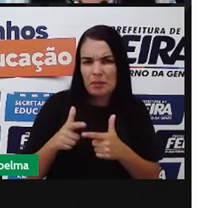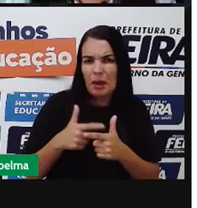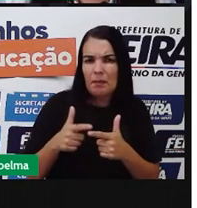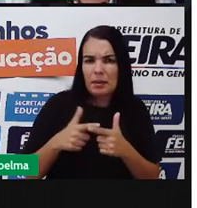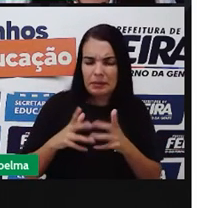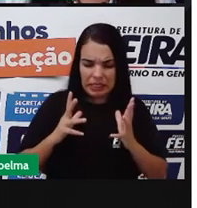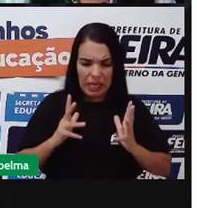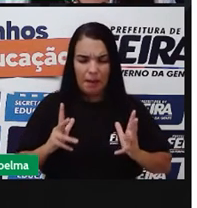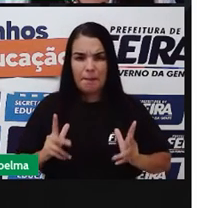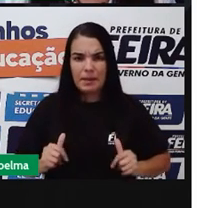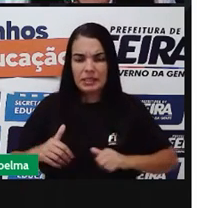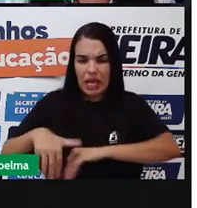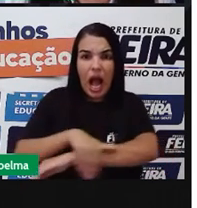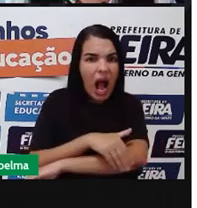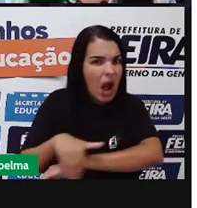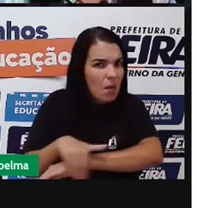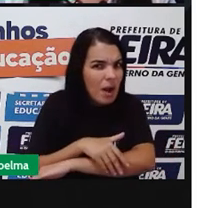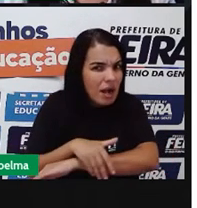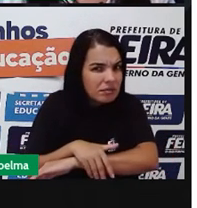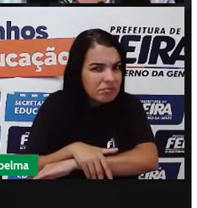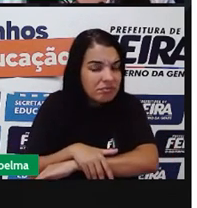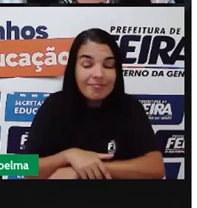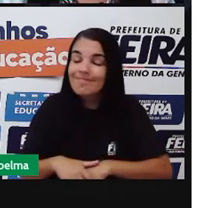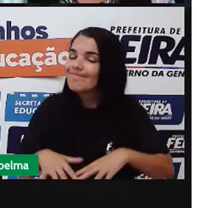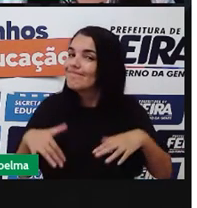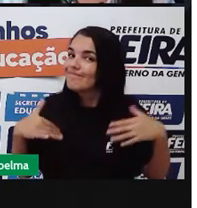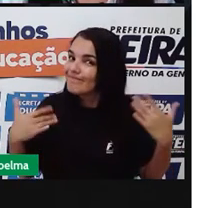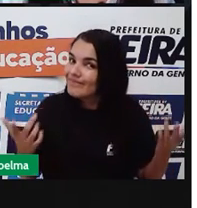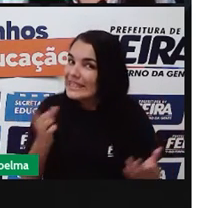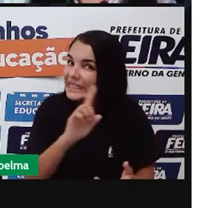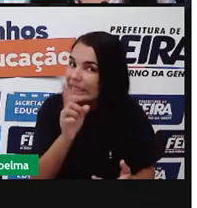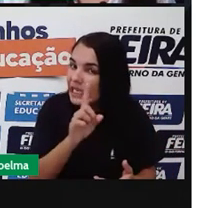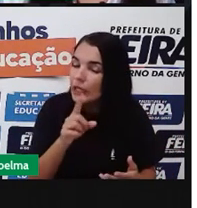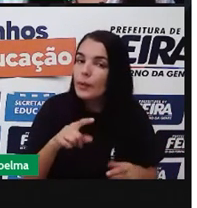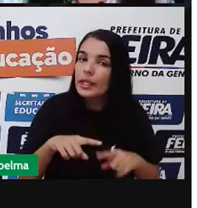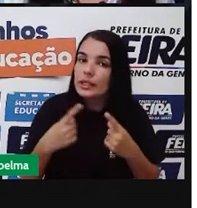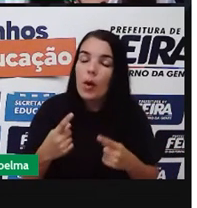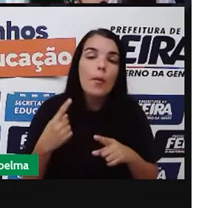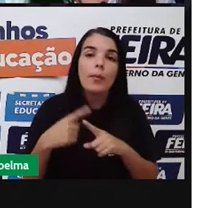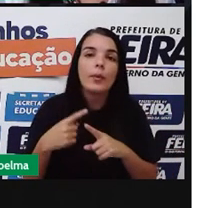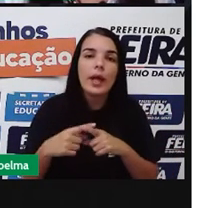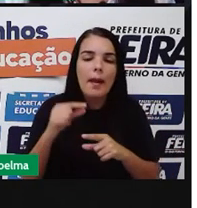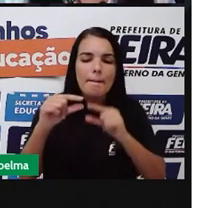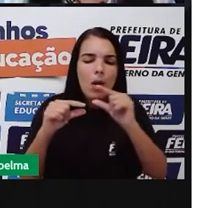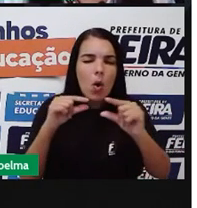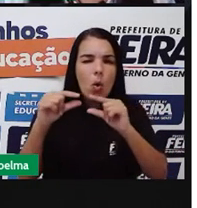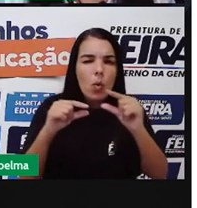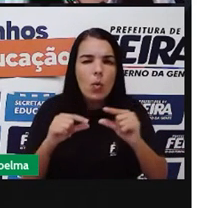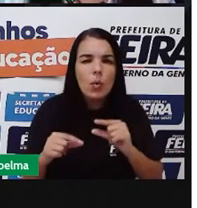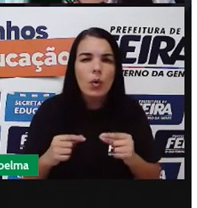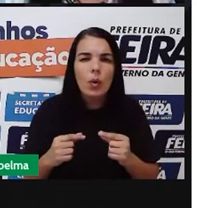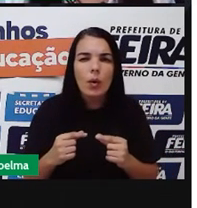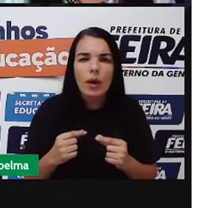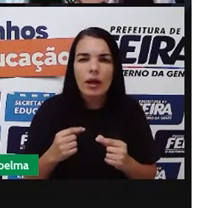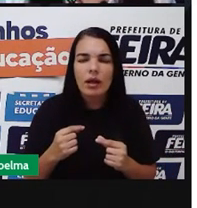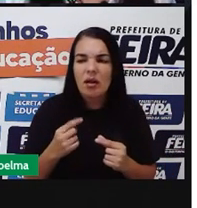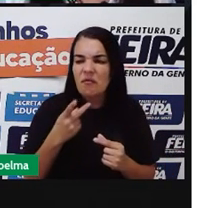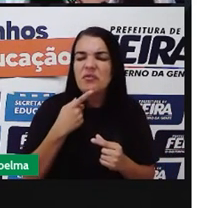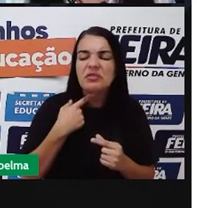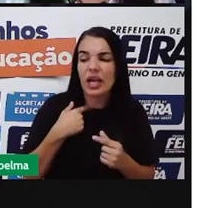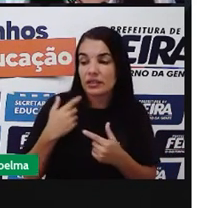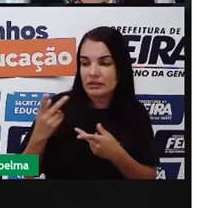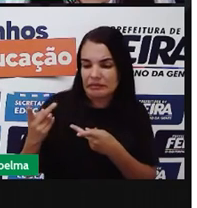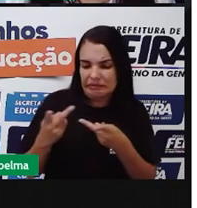limpeza pública? Obviamente não, né? Porque seriam aí pouco atrativas para